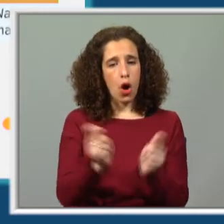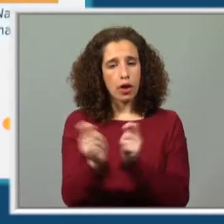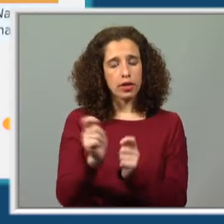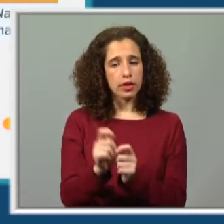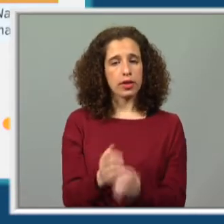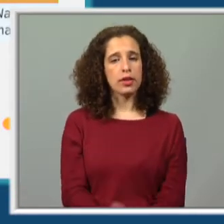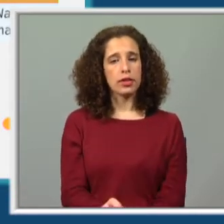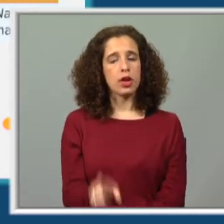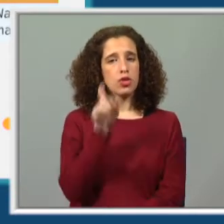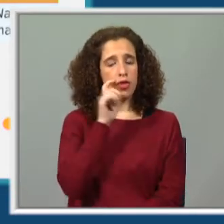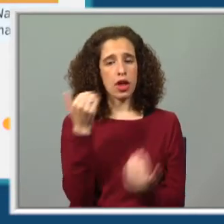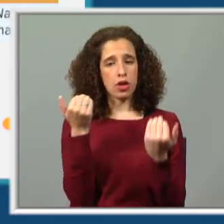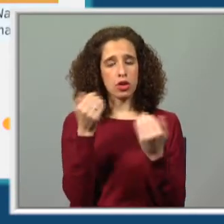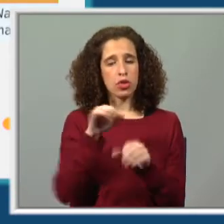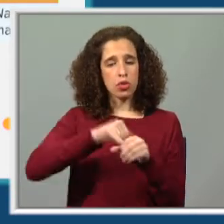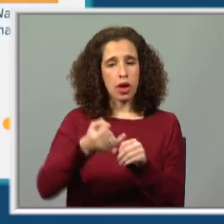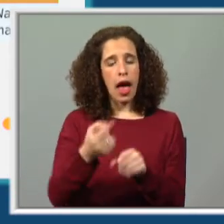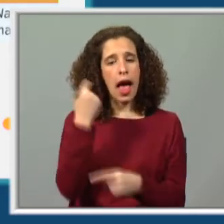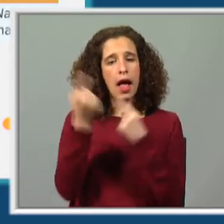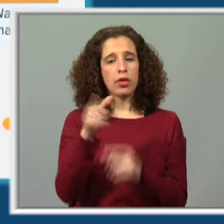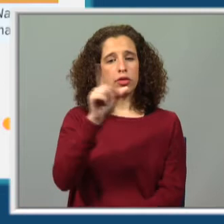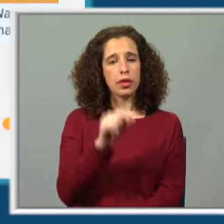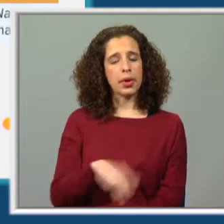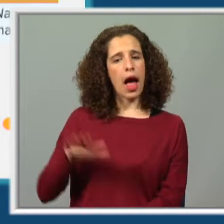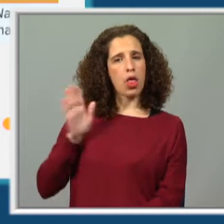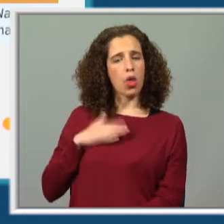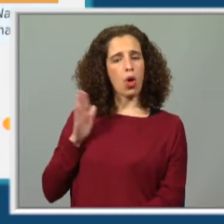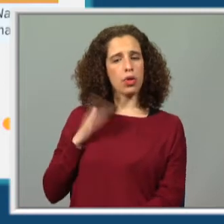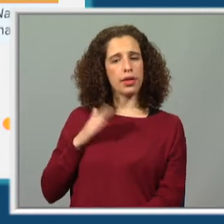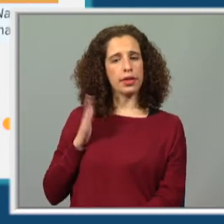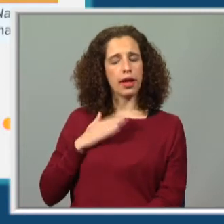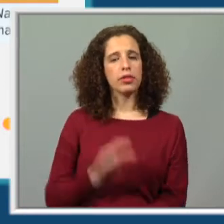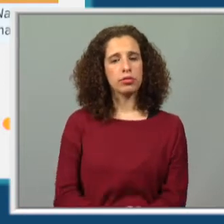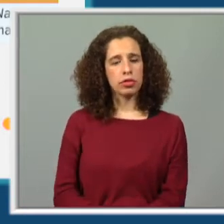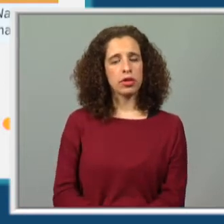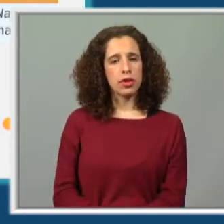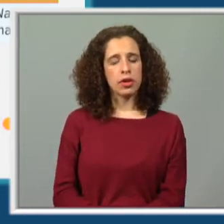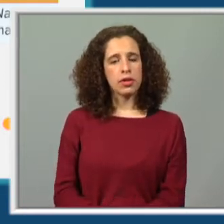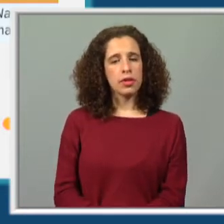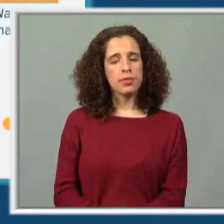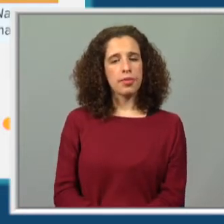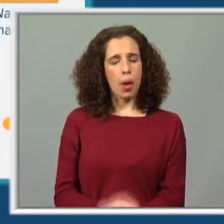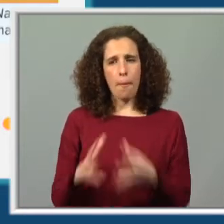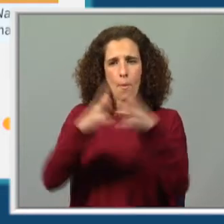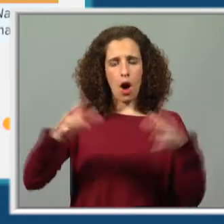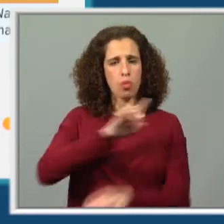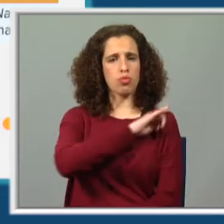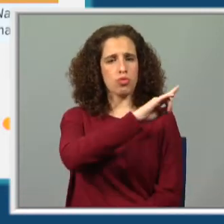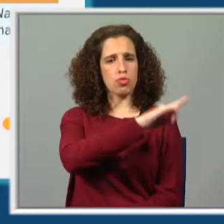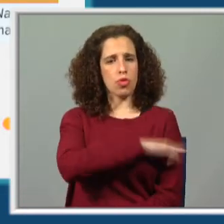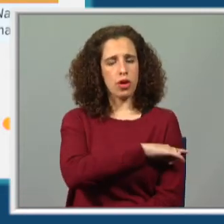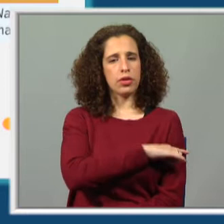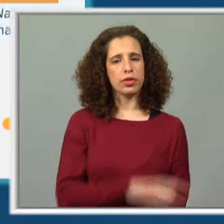Em alguns formigueiros há também soldados, que são maiores e mais fortes e defendem o